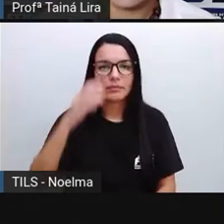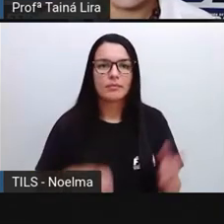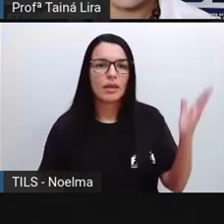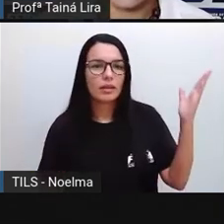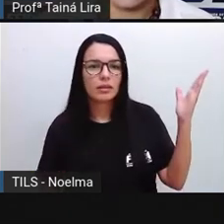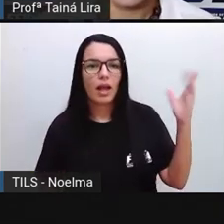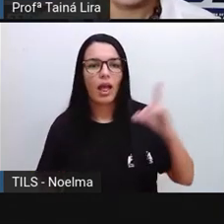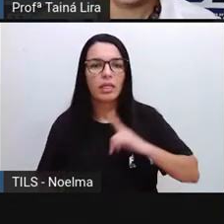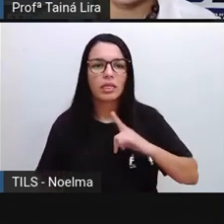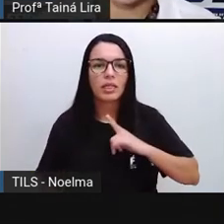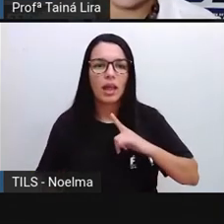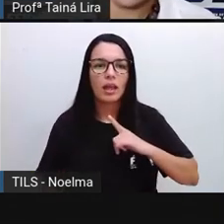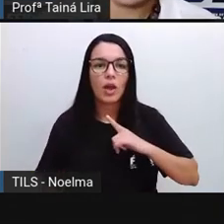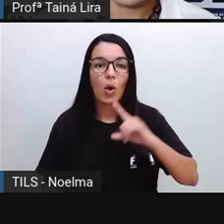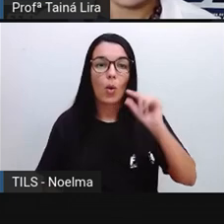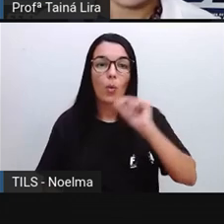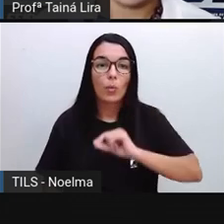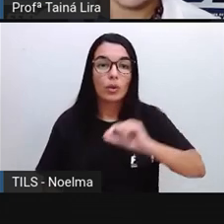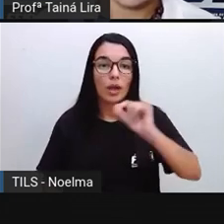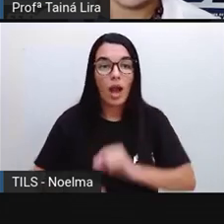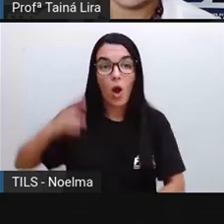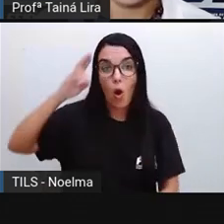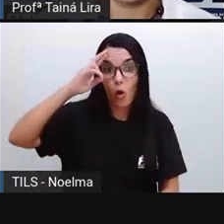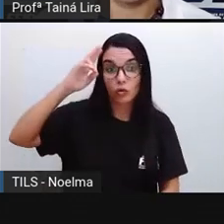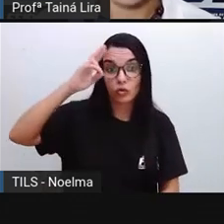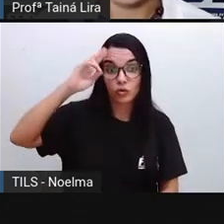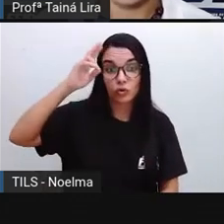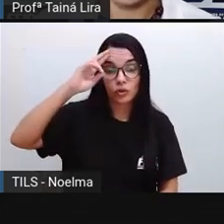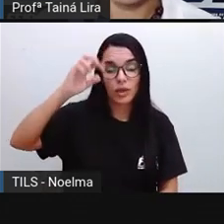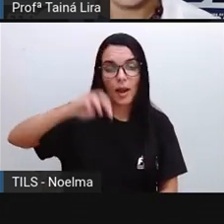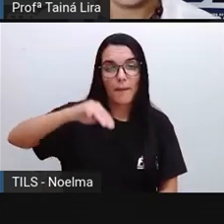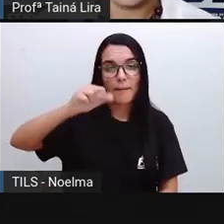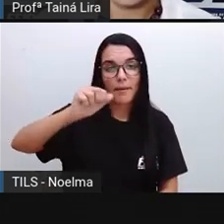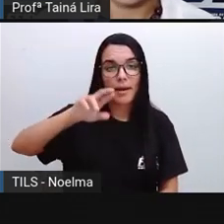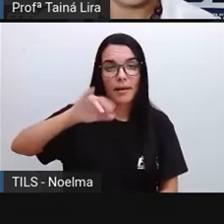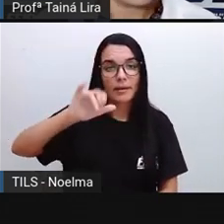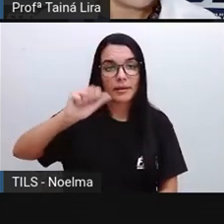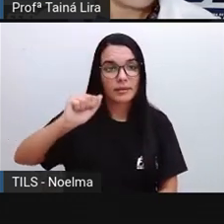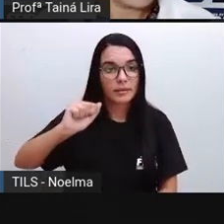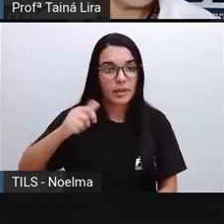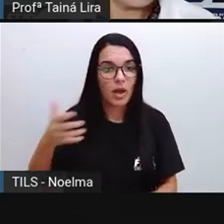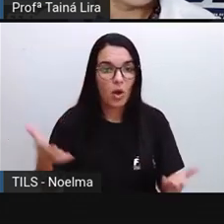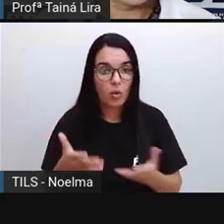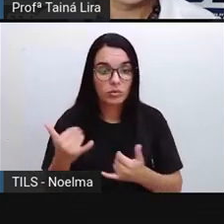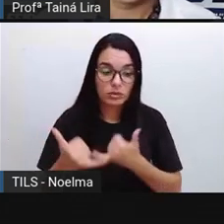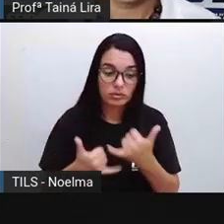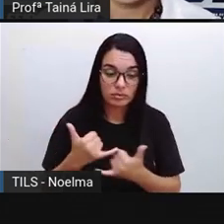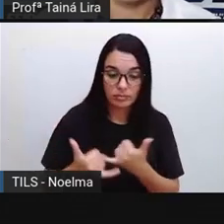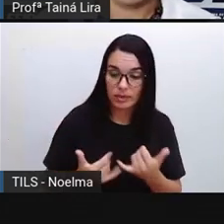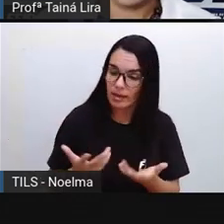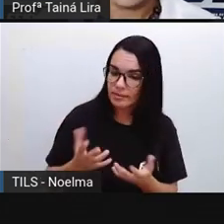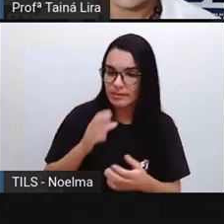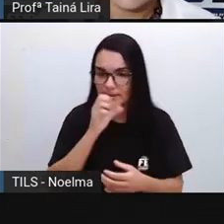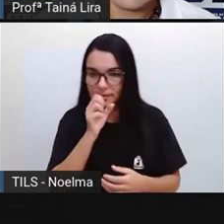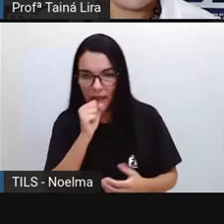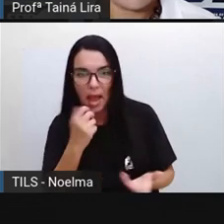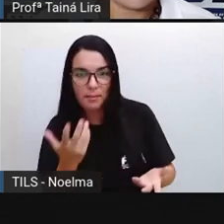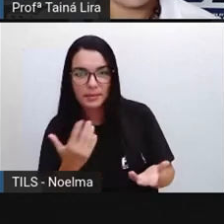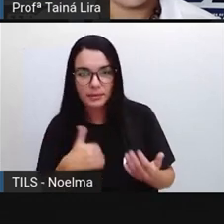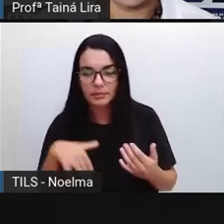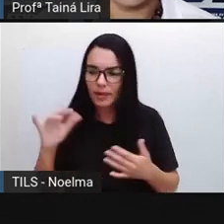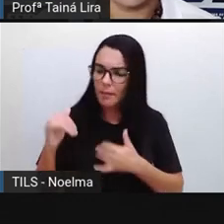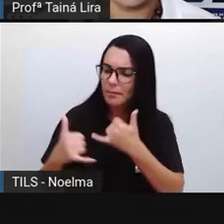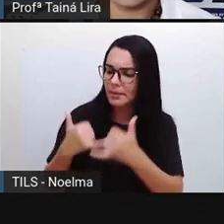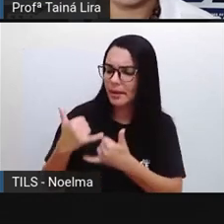a gente tem aqui, ó, a rotina de Maria. Ela vai, né, brincar, hoje é sábado e ela vai brincar na